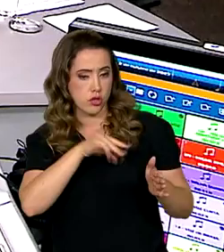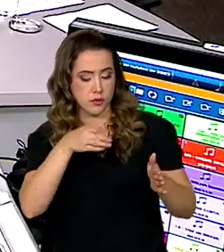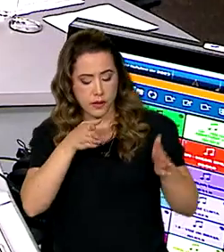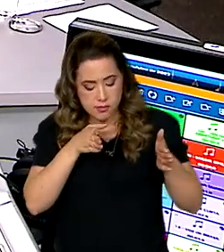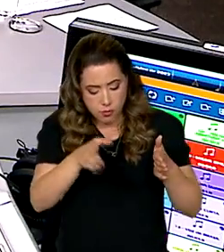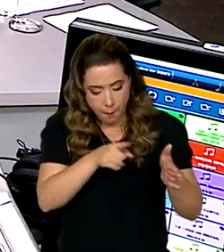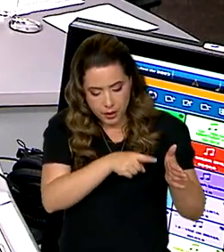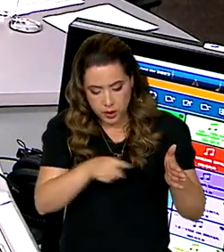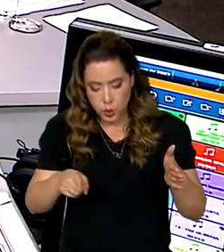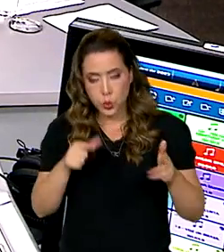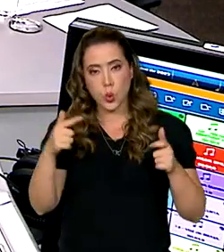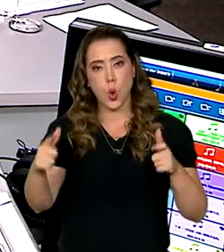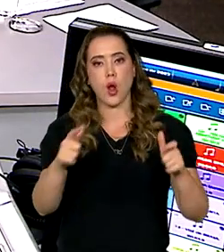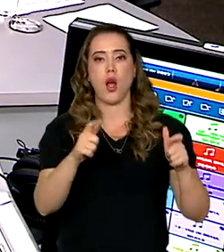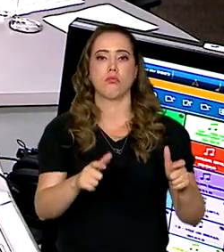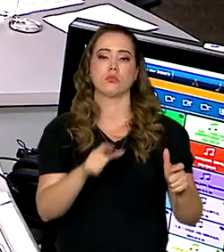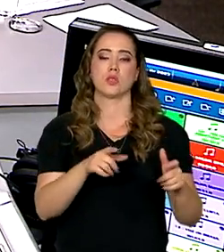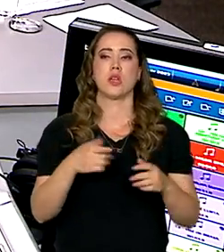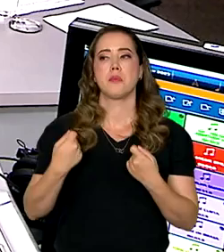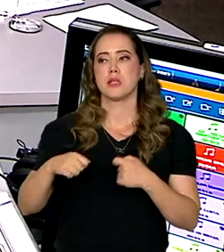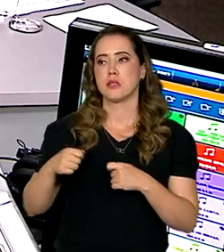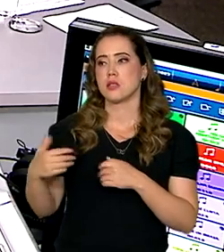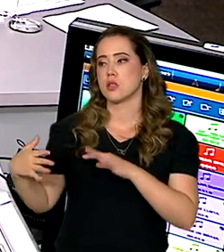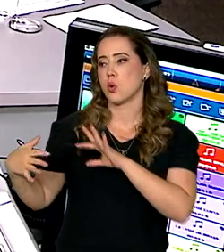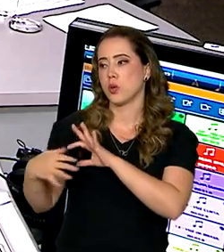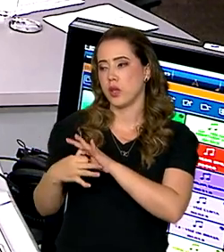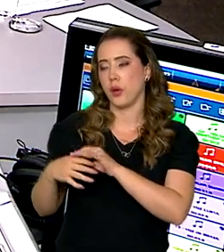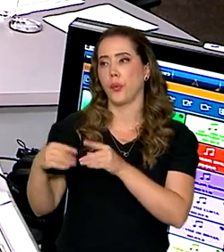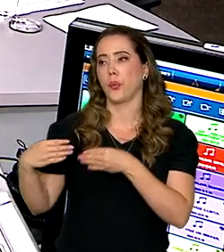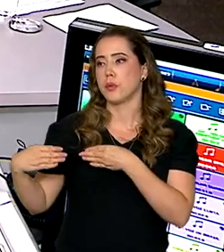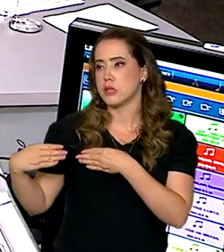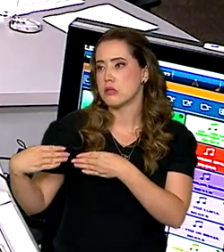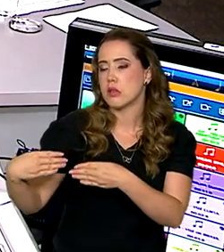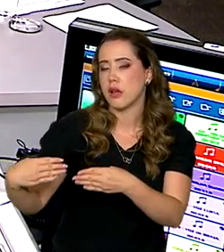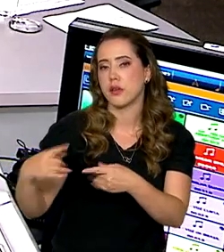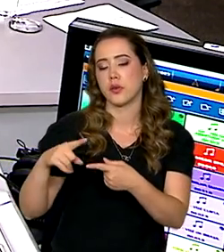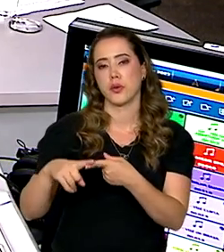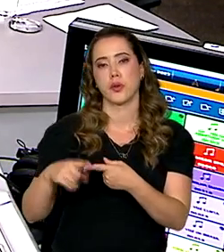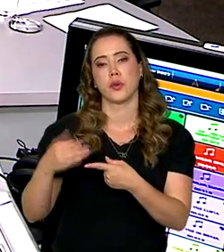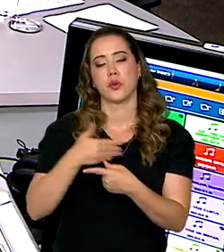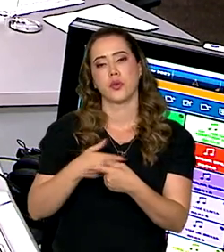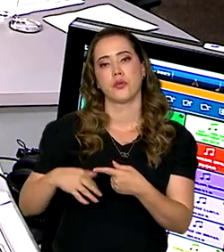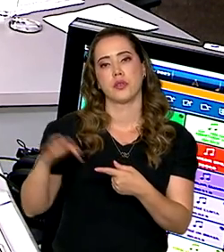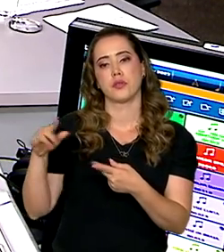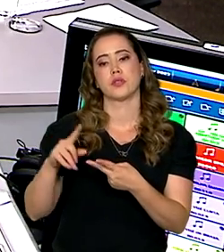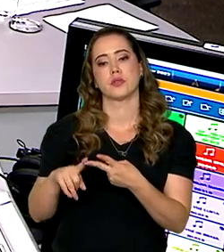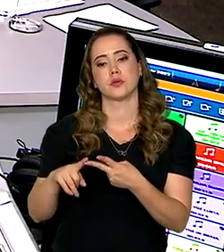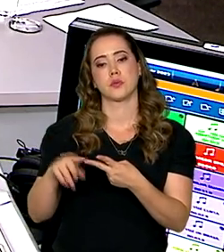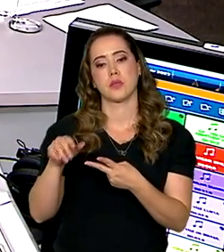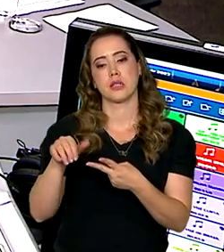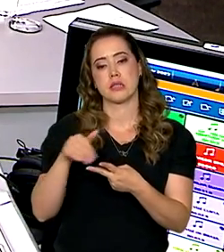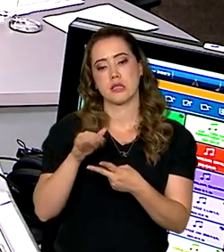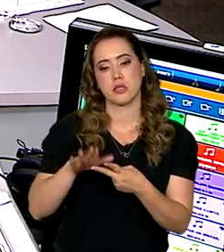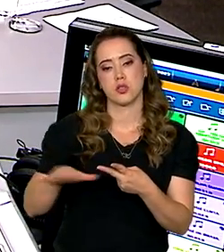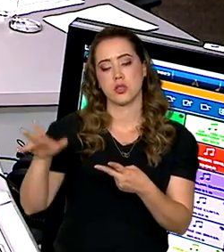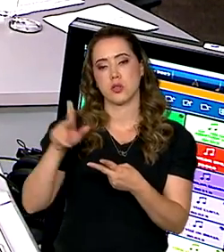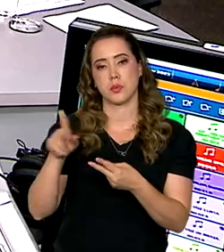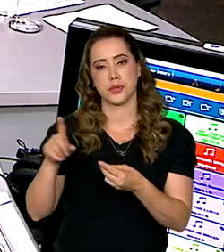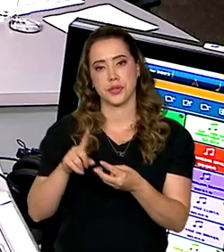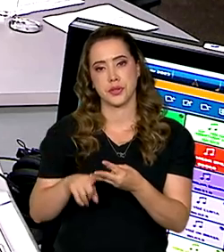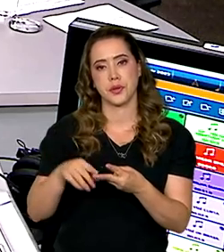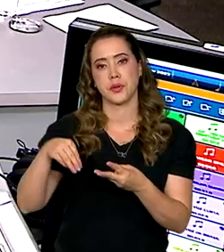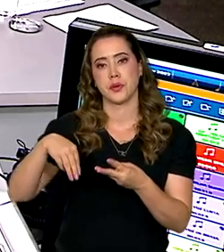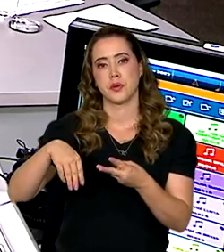né? E envolve vários órgãos, tanto ministérios, né? Aqui do governo federal, Secretaria Geral da Presidência, Ministério dos Povos